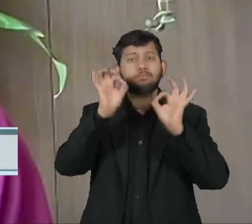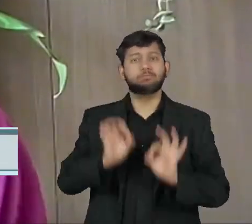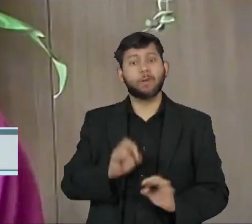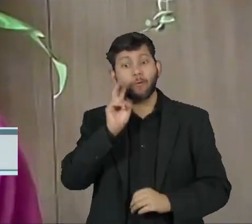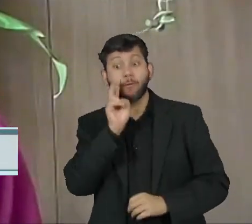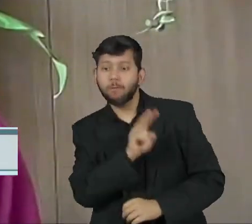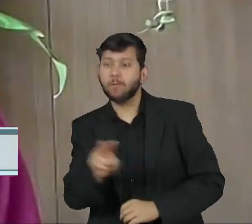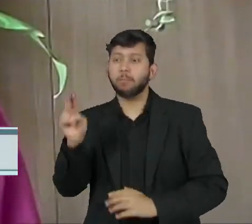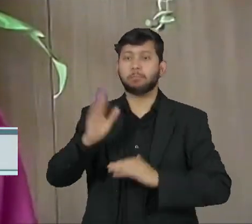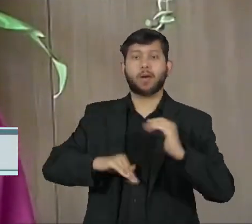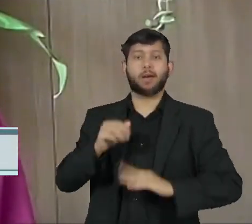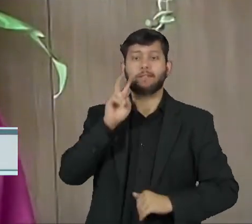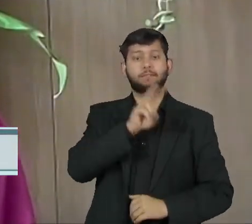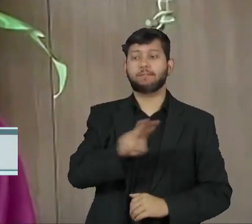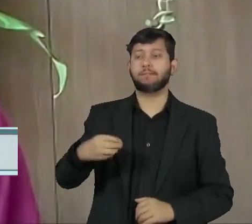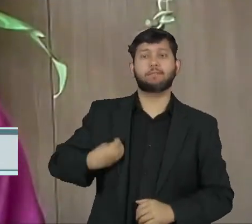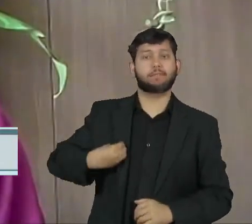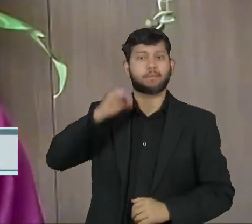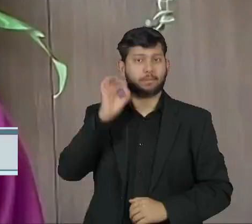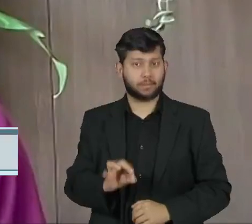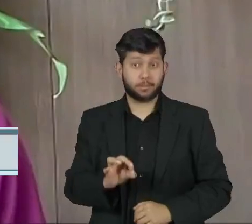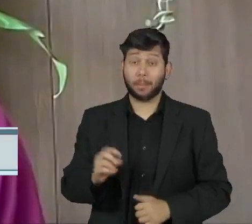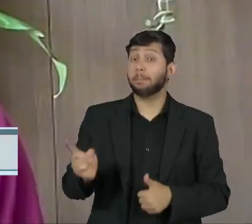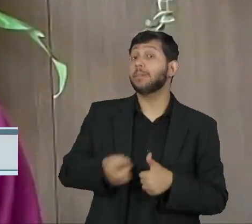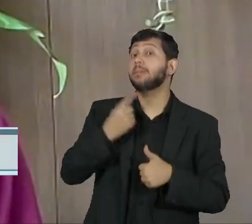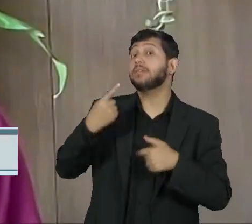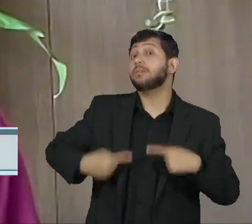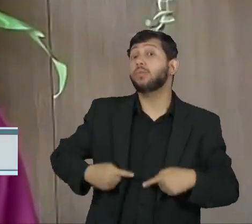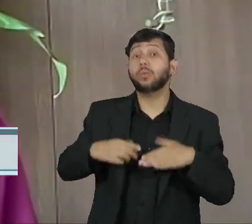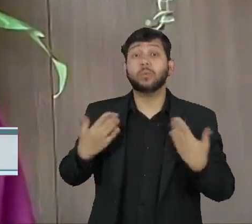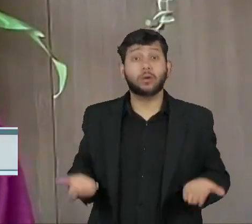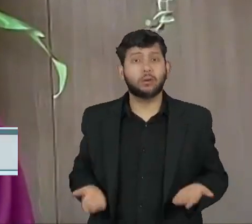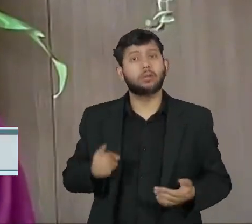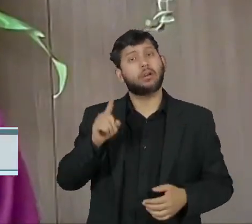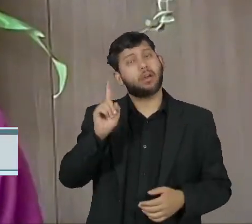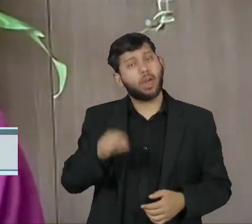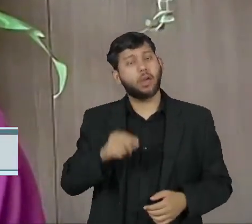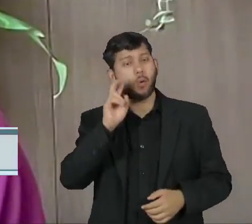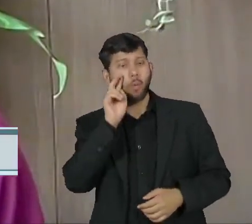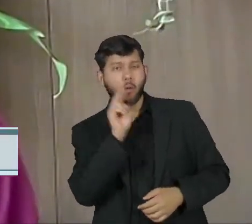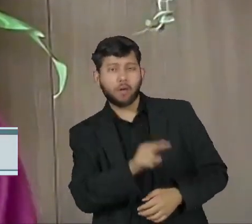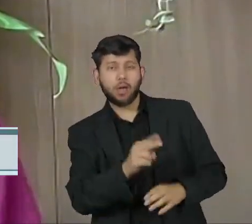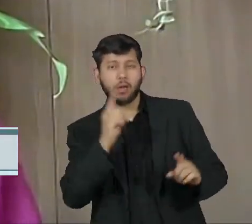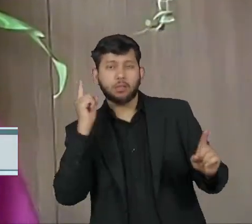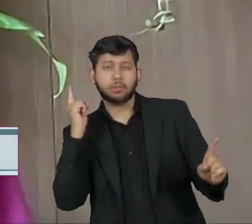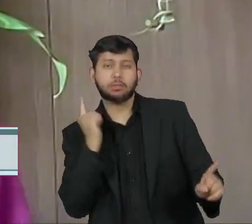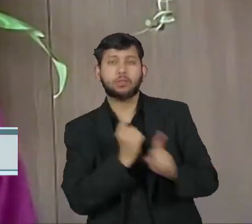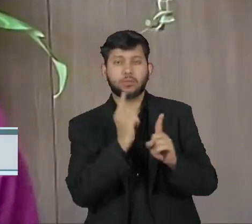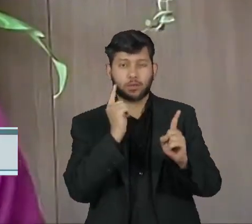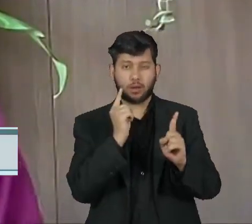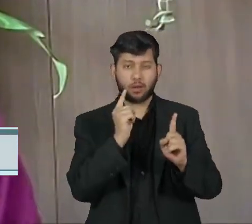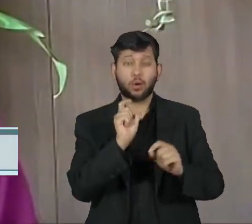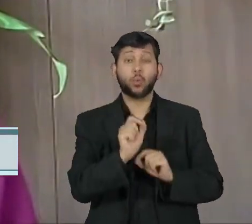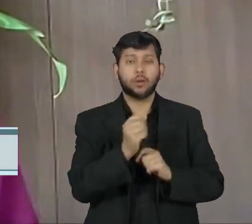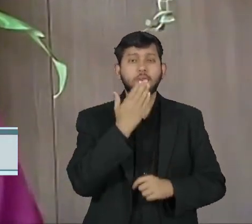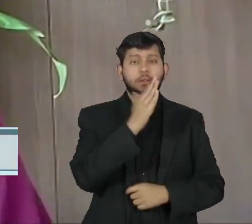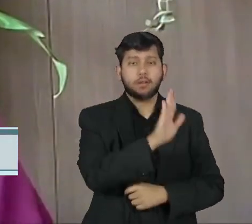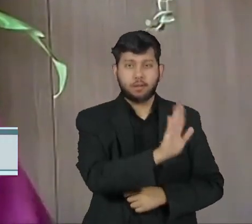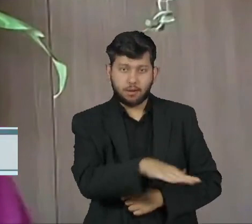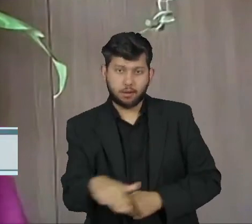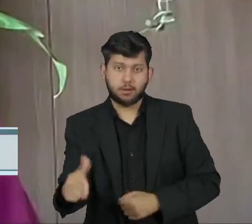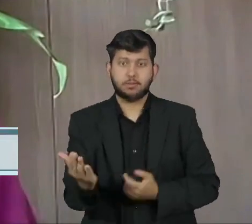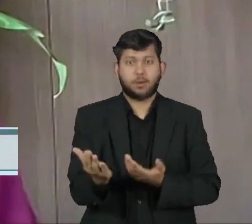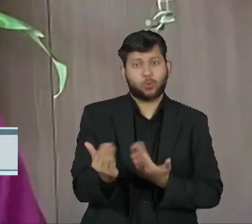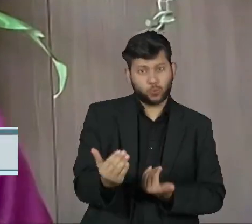prática. E eu acredito que o primeiro deles, por exemplo, seja identificar, na verdade, que crianças e adolescentes